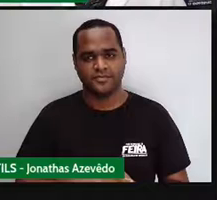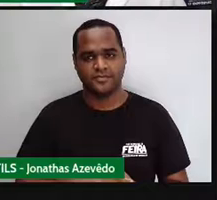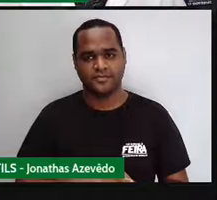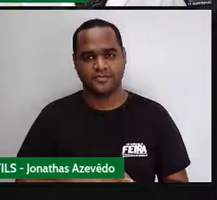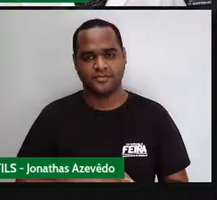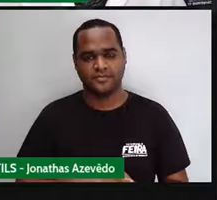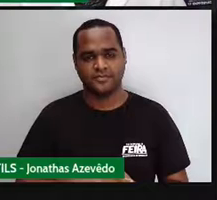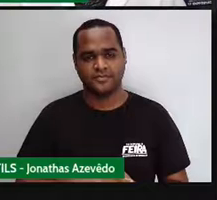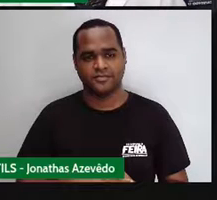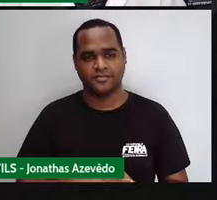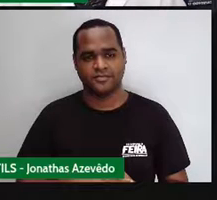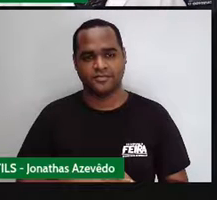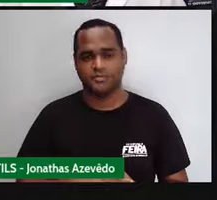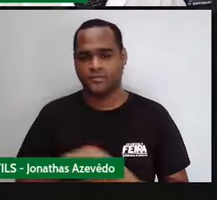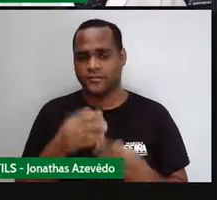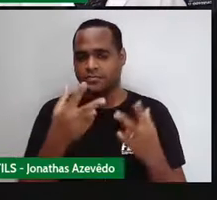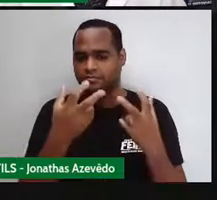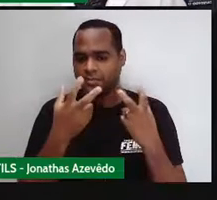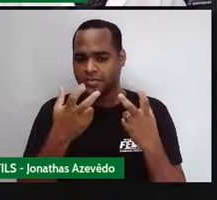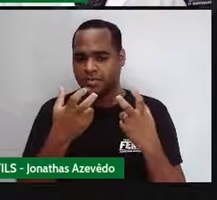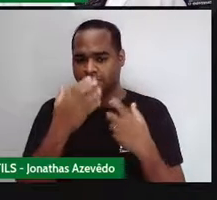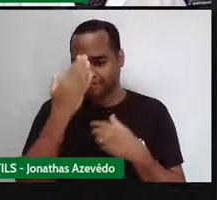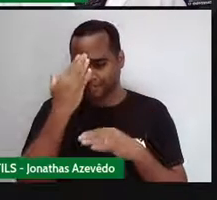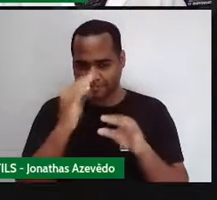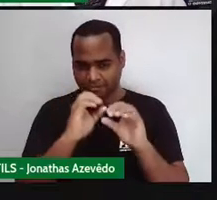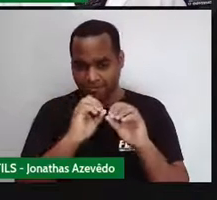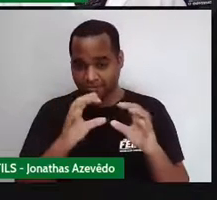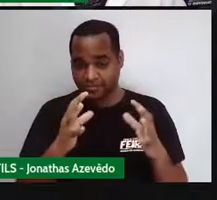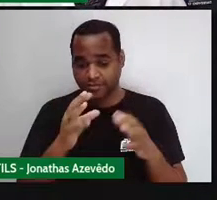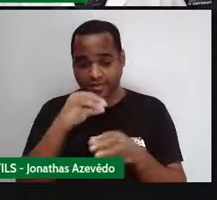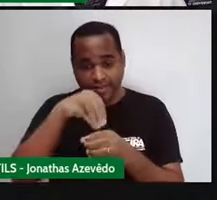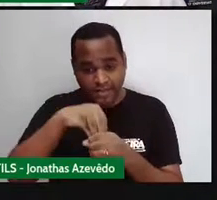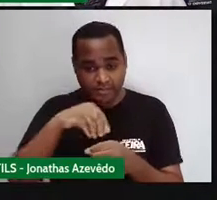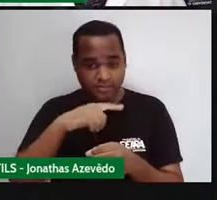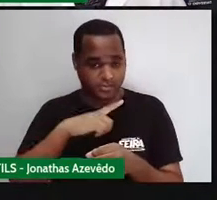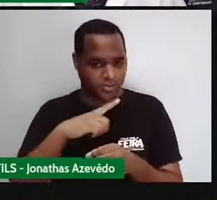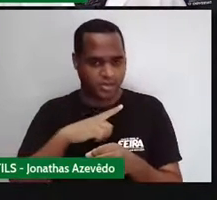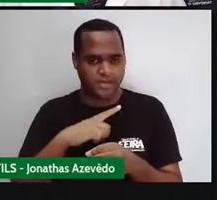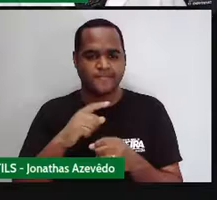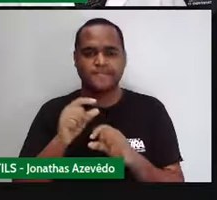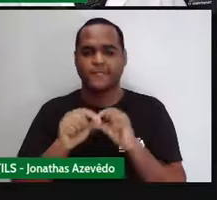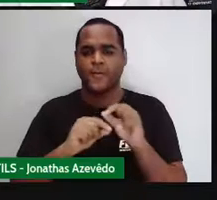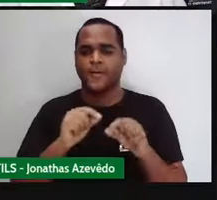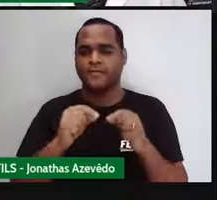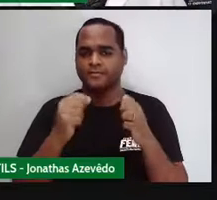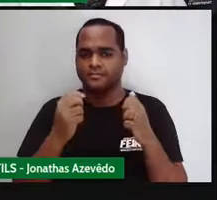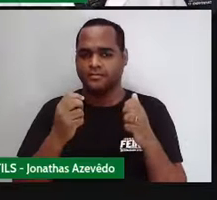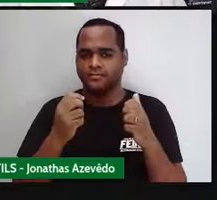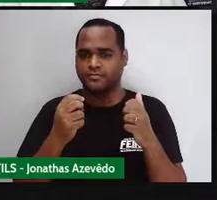Percebeu. Você consegue perceber que ali dentro tem...